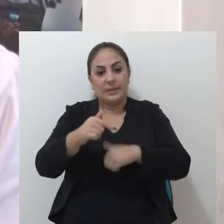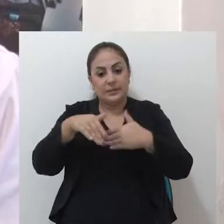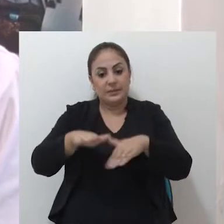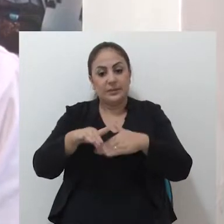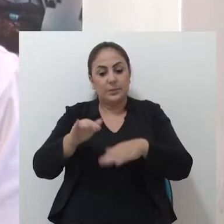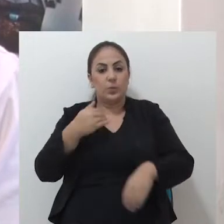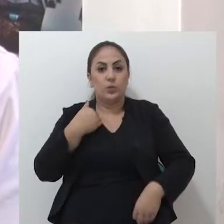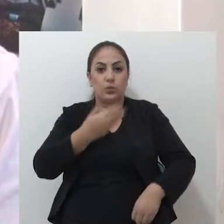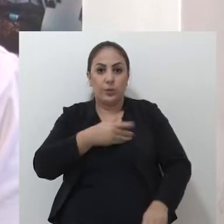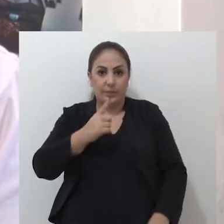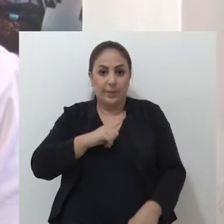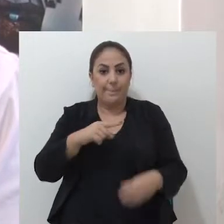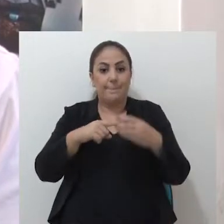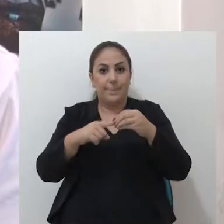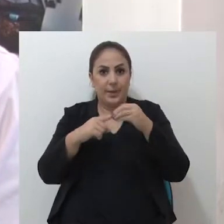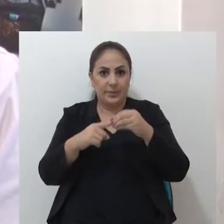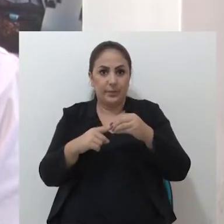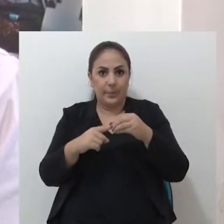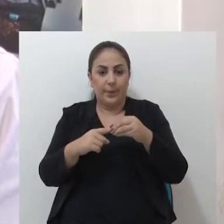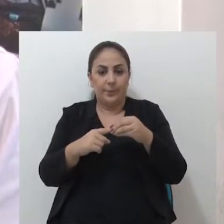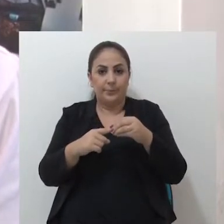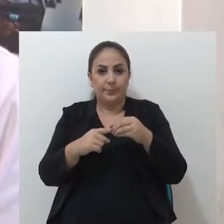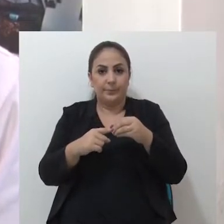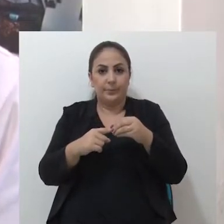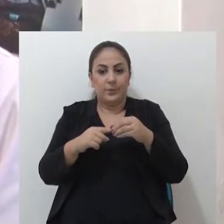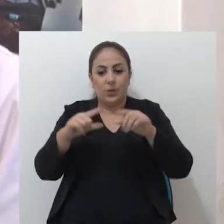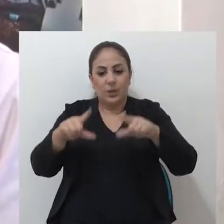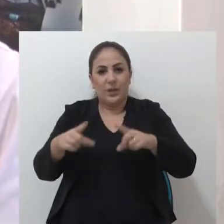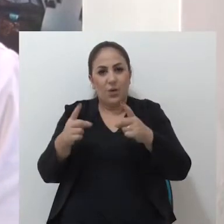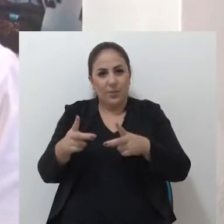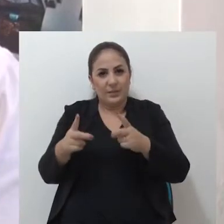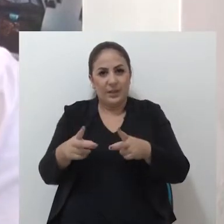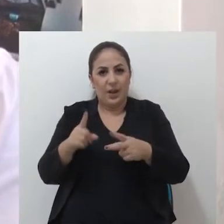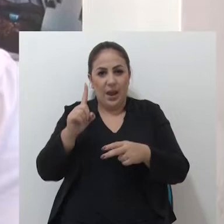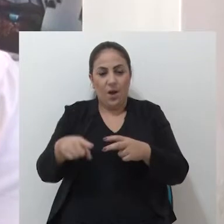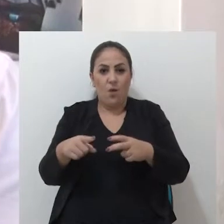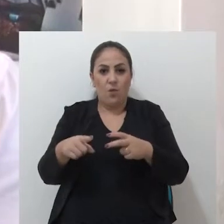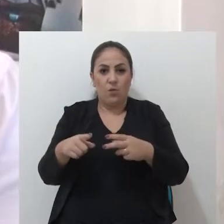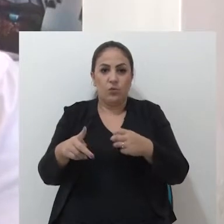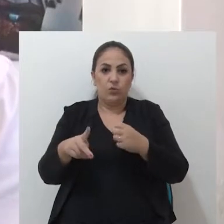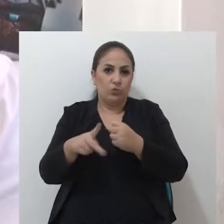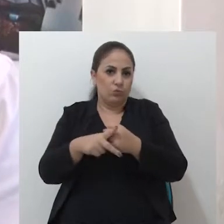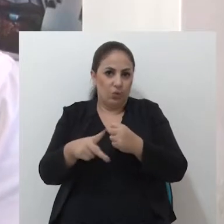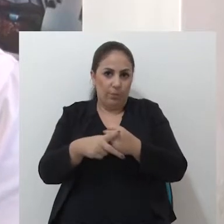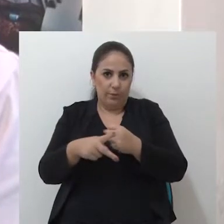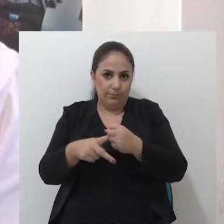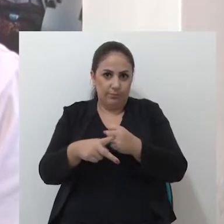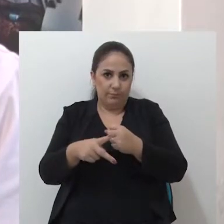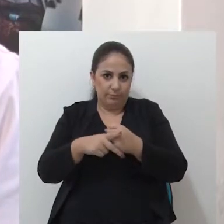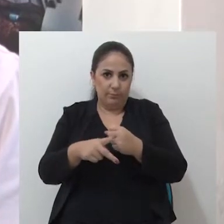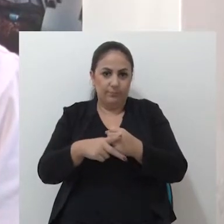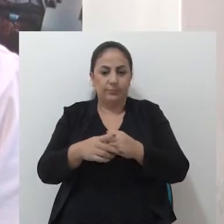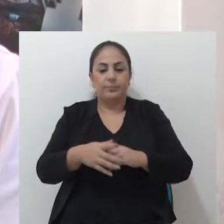7 de Setembro é que nós temos ali um dos principais estabelecimentos comerciais da cidade, que é um shopping.